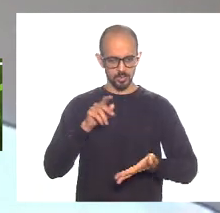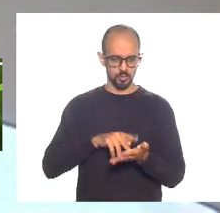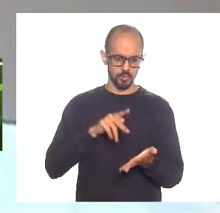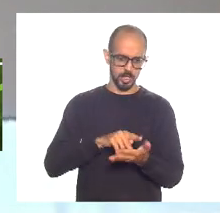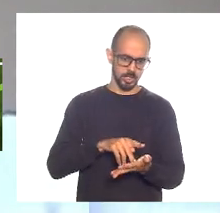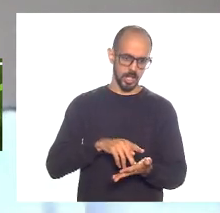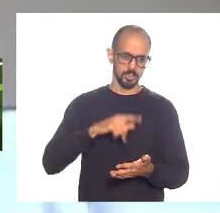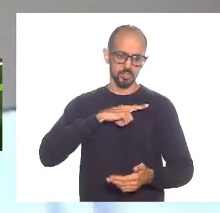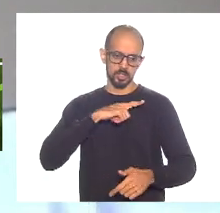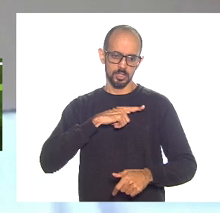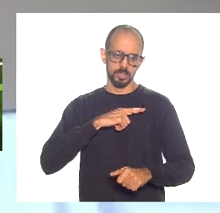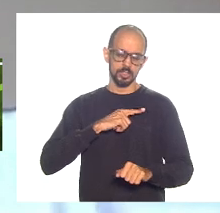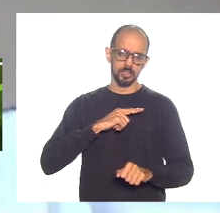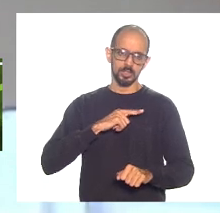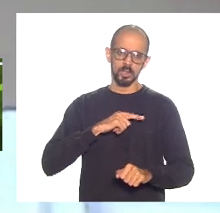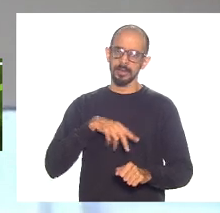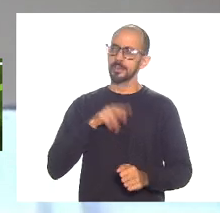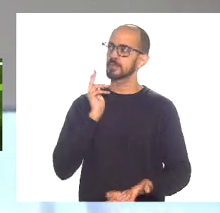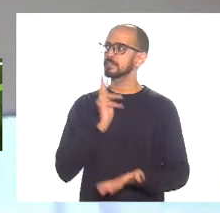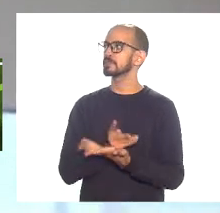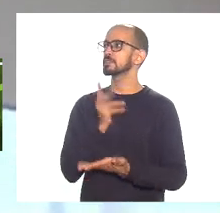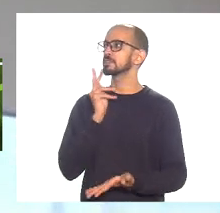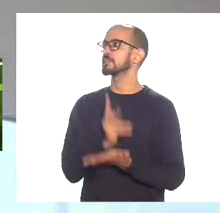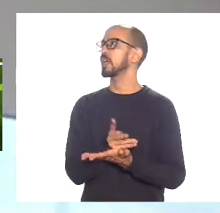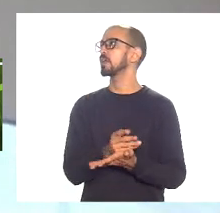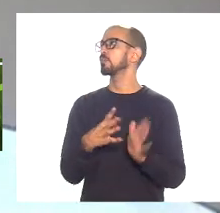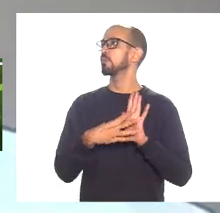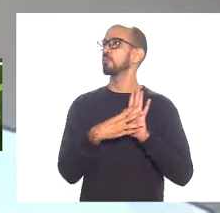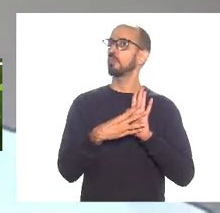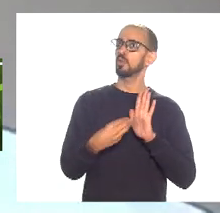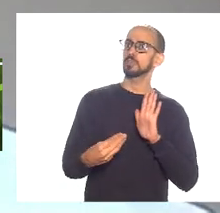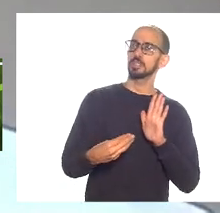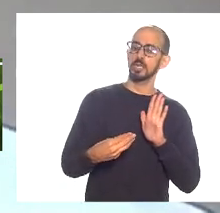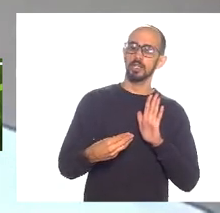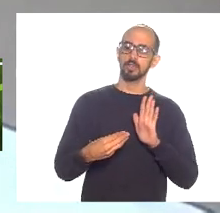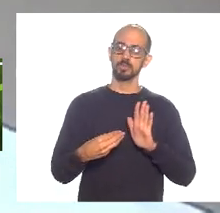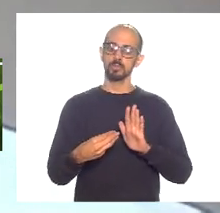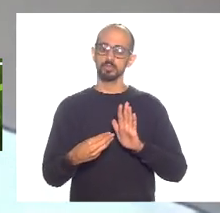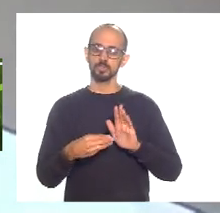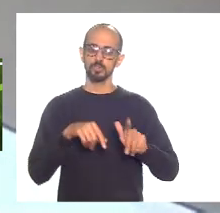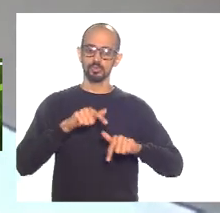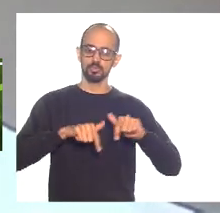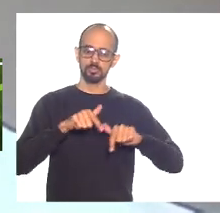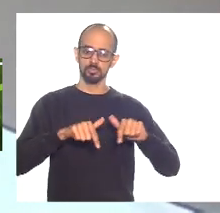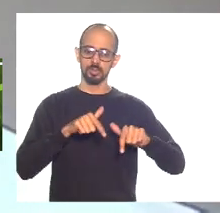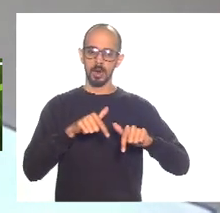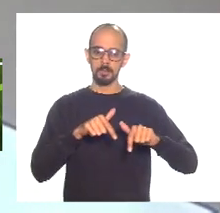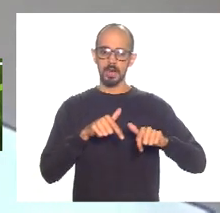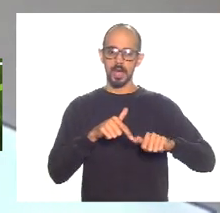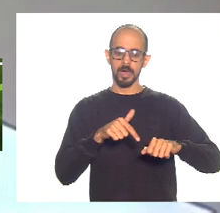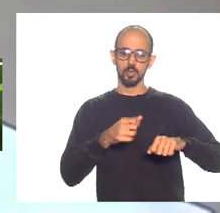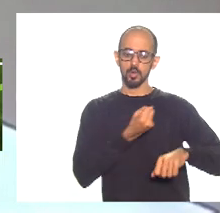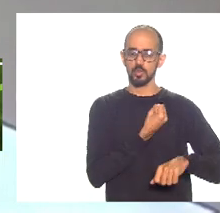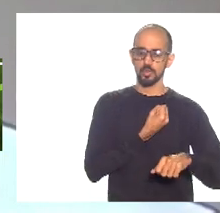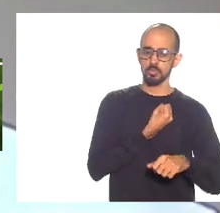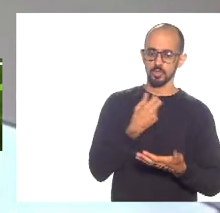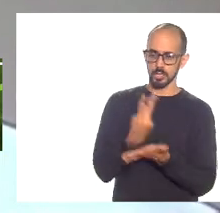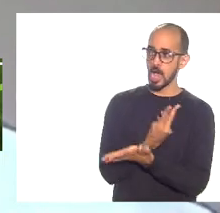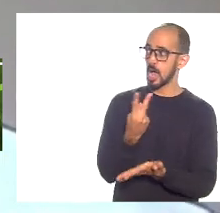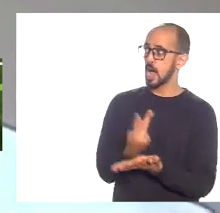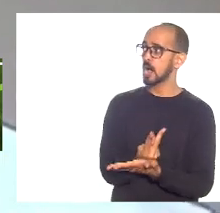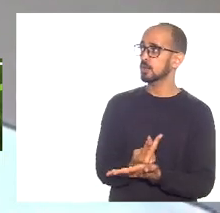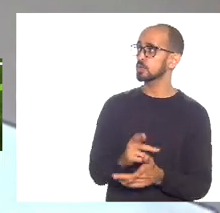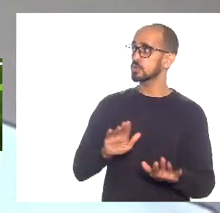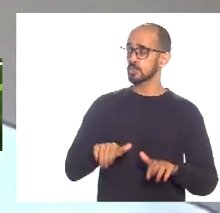clássico tem um clássico modelo de trabalhar com números muito chutados como disse o Mauro Osório então o trabalho da assessoria fiscal é muito